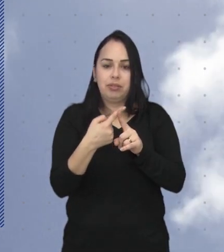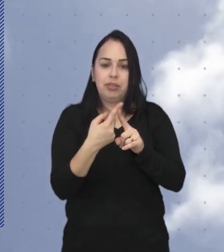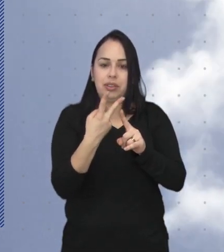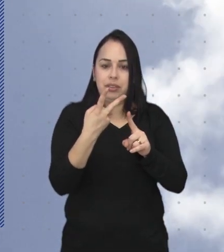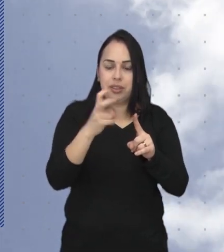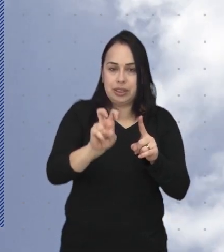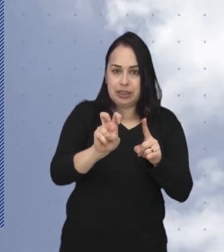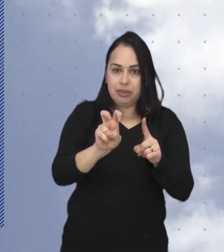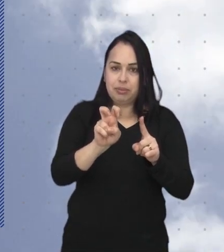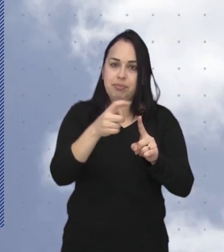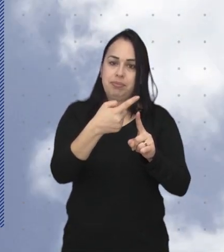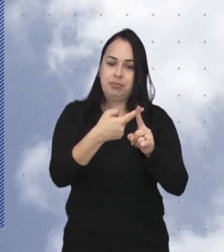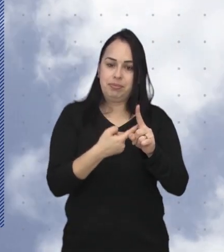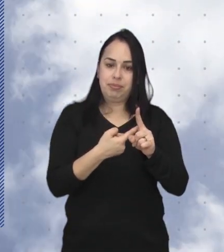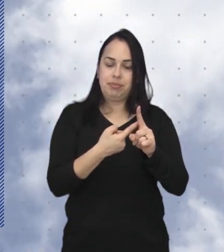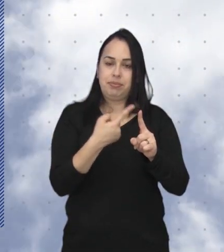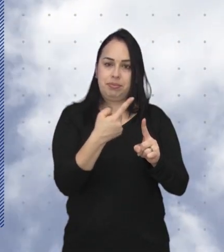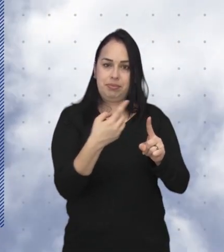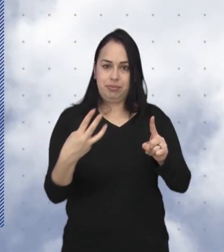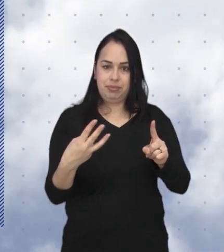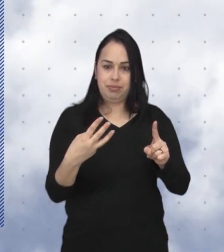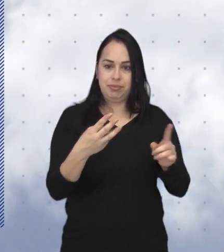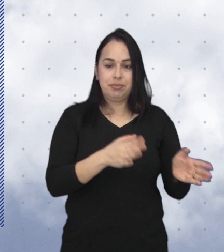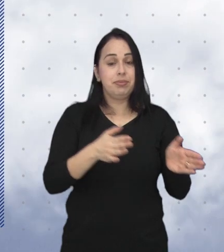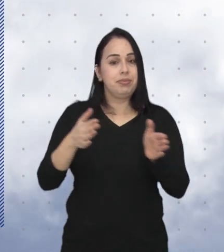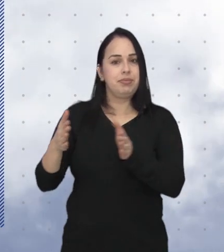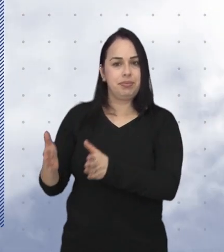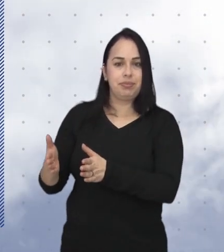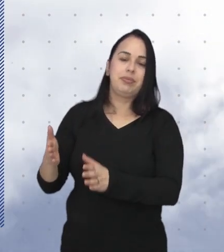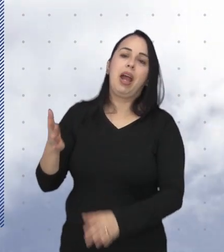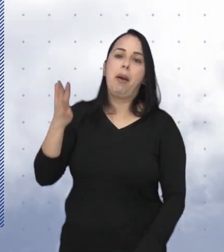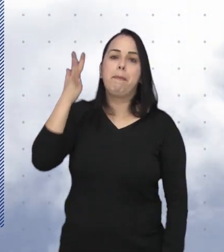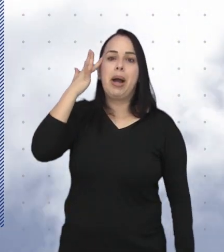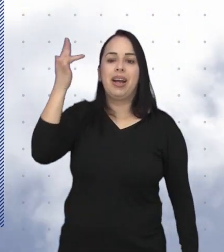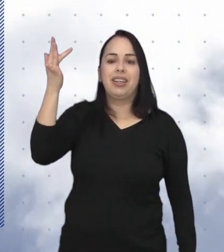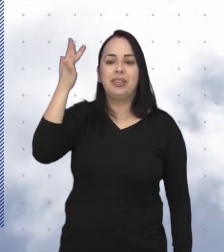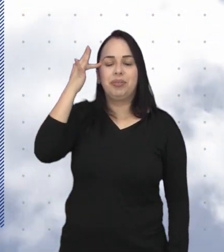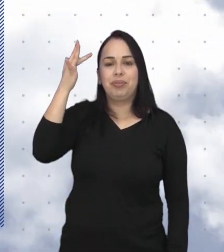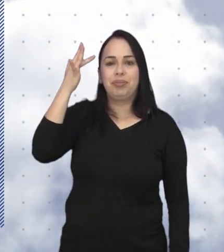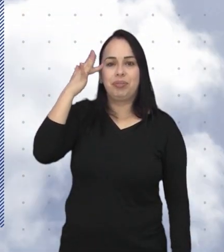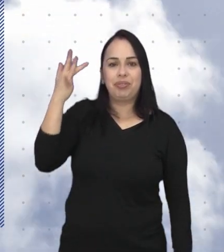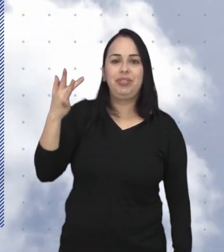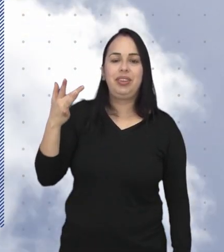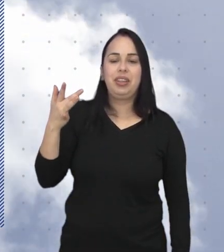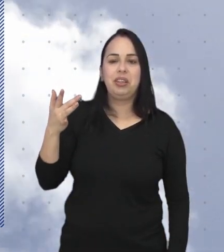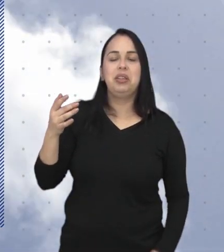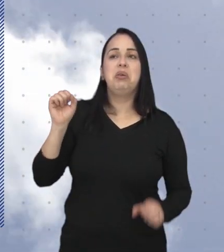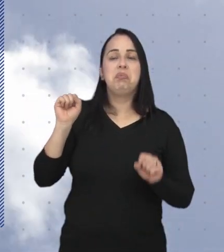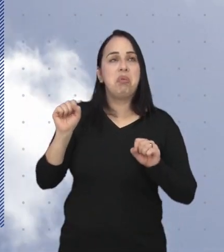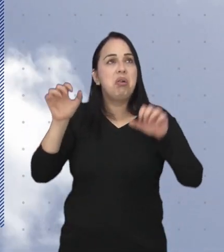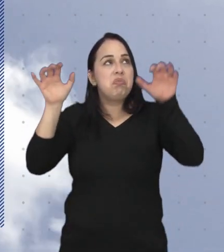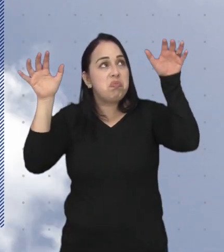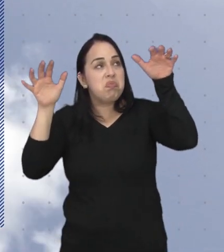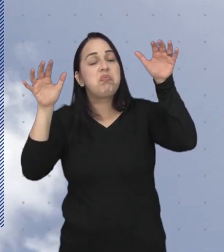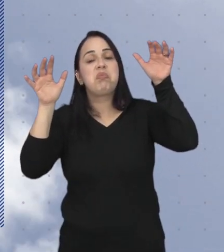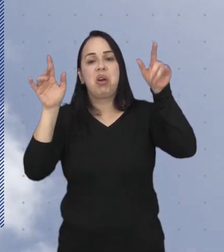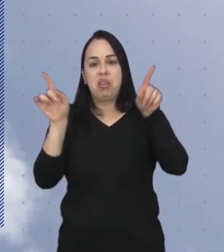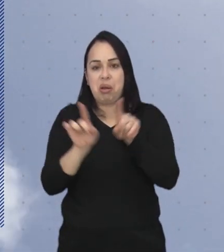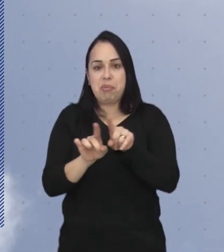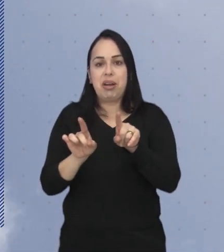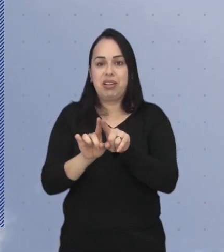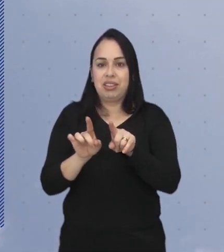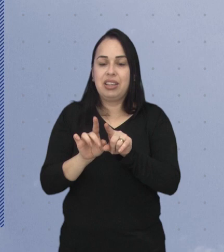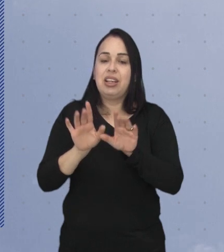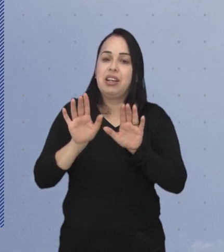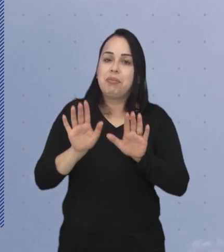tarde. A máxima para hoje é de 25 graus e a mínima de 13. Amanhã, terça-feira, também há uma pequena chance de chuva